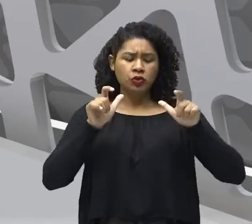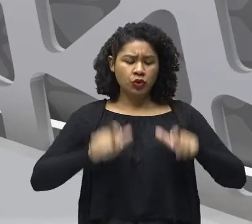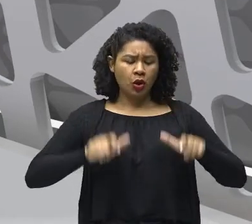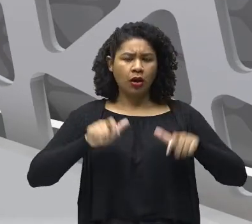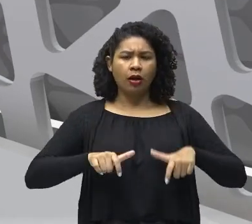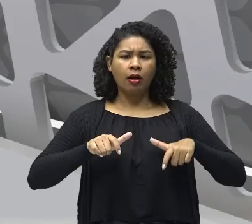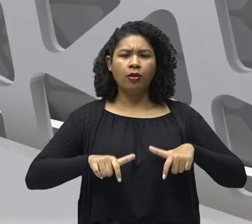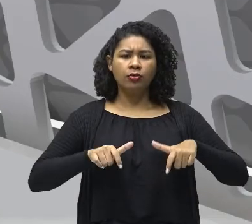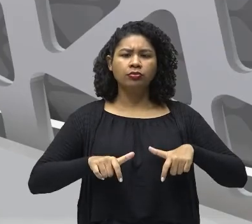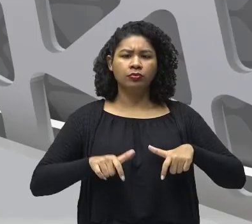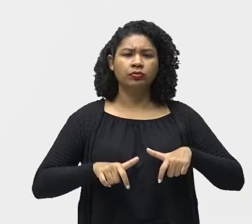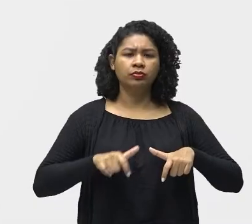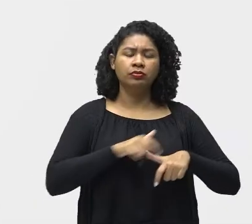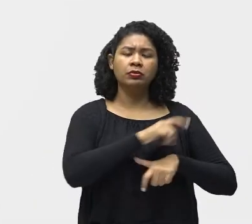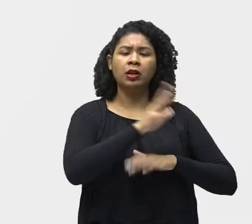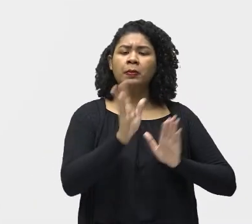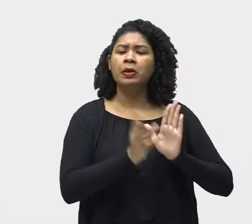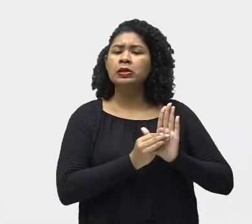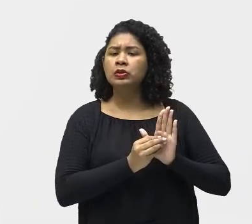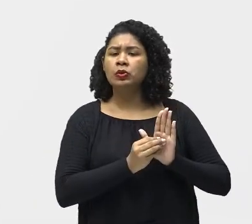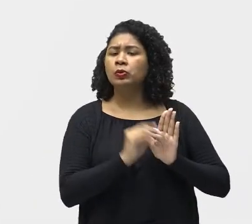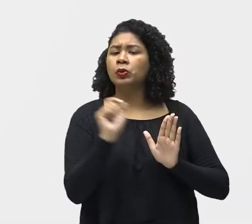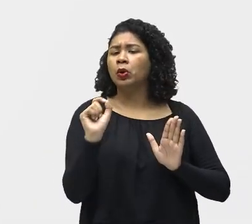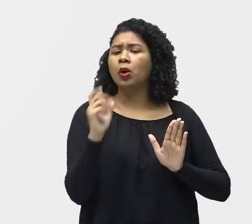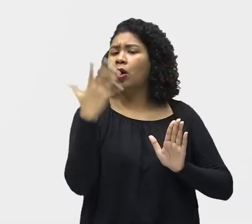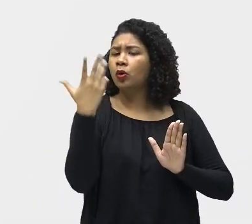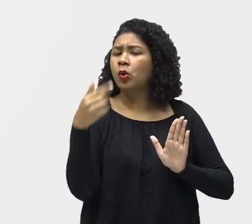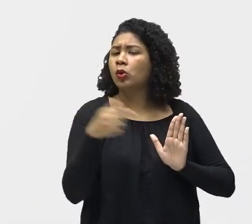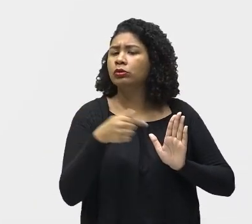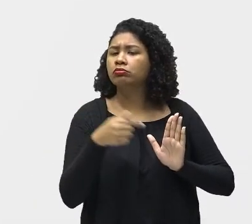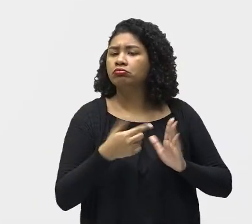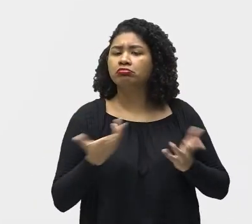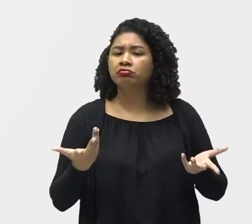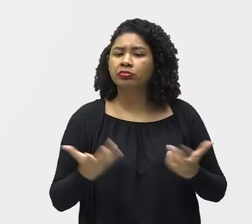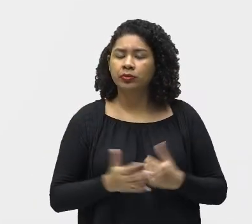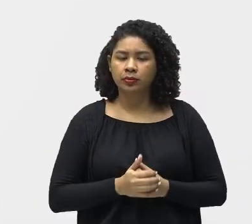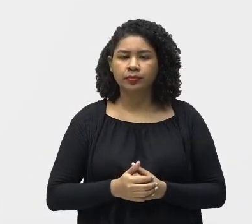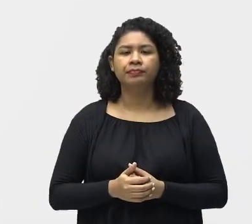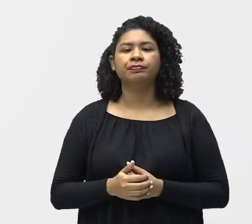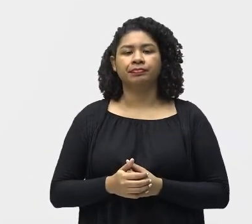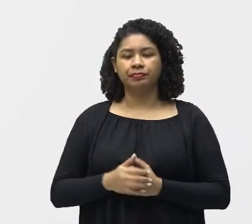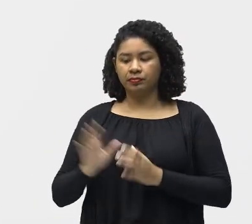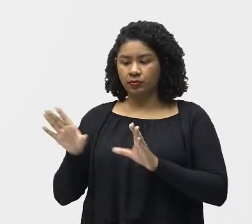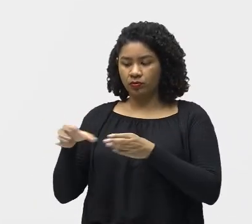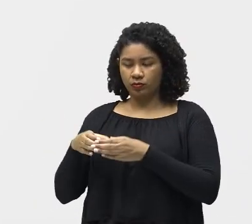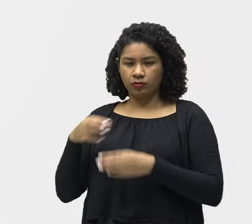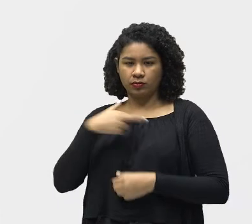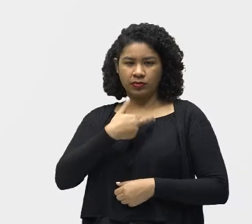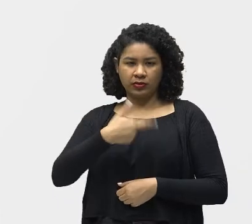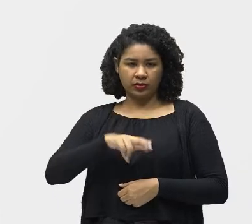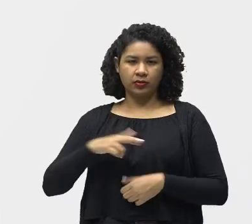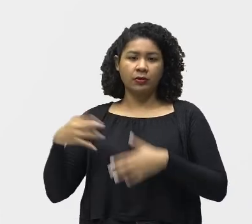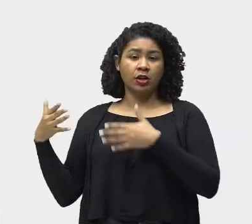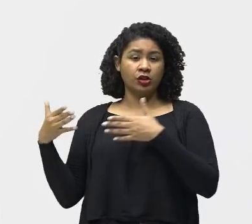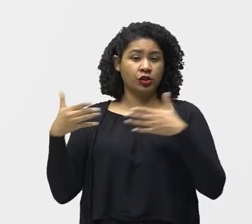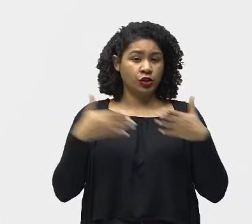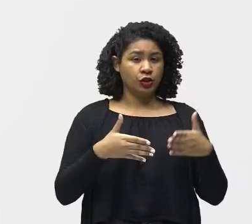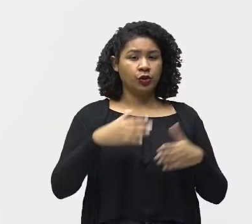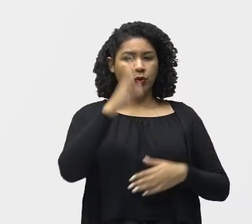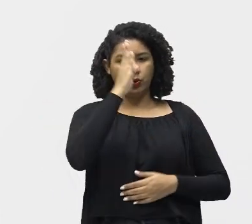consequência Disso? Vamos dar uma olhadinha Também? A chegada Das ordens religiosas No Brasil E na Amazônia